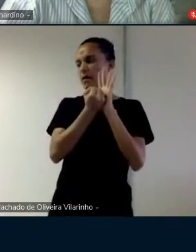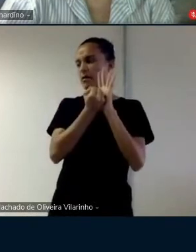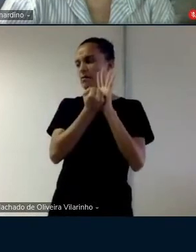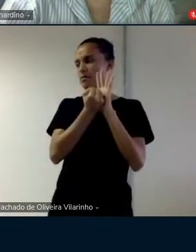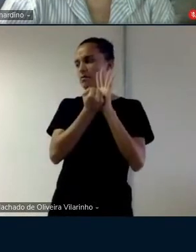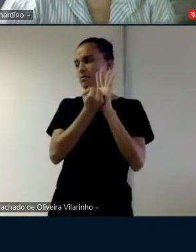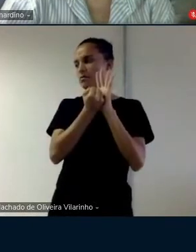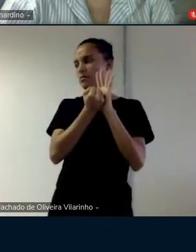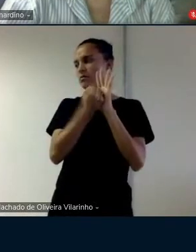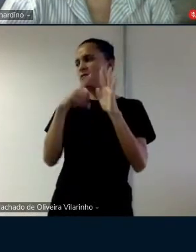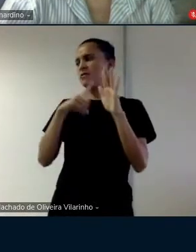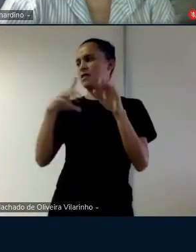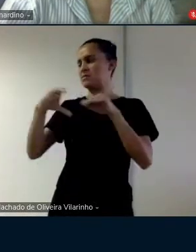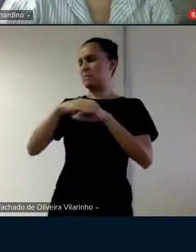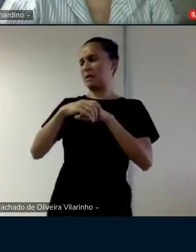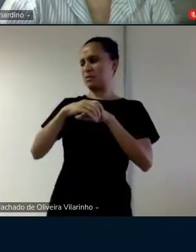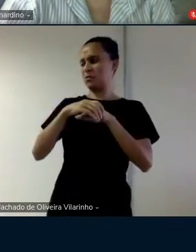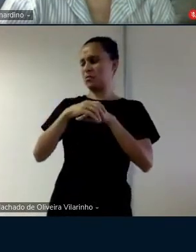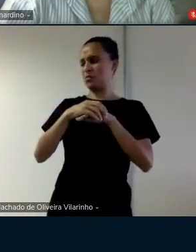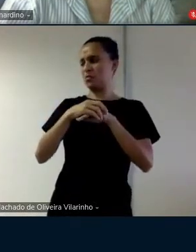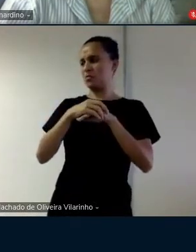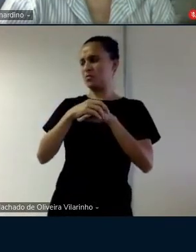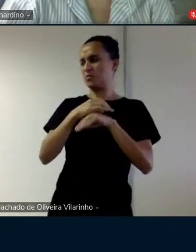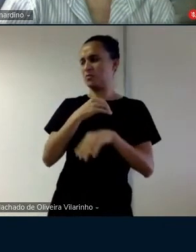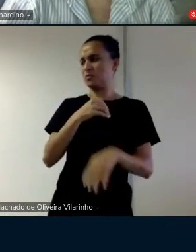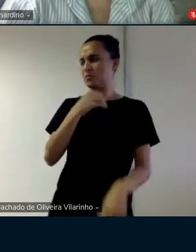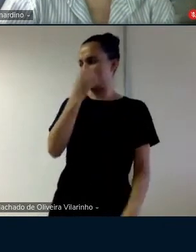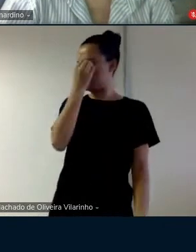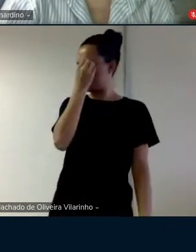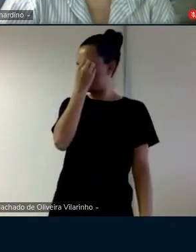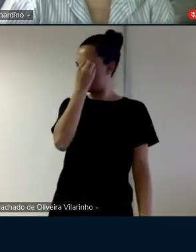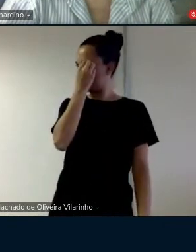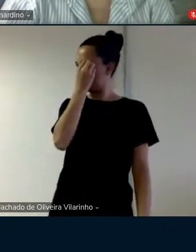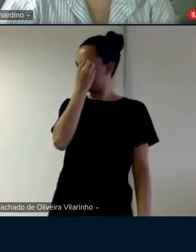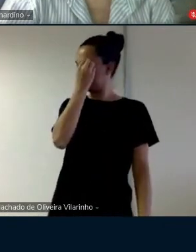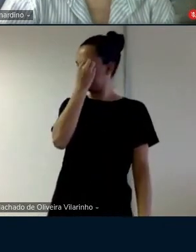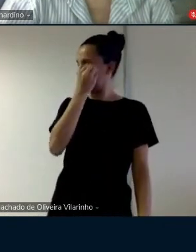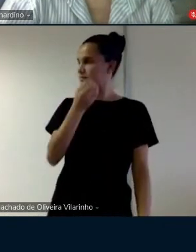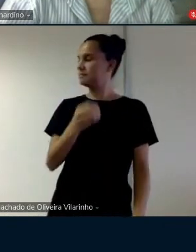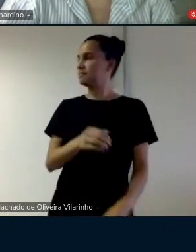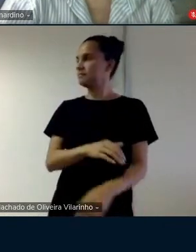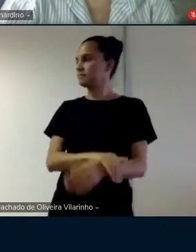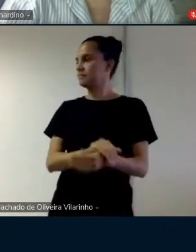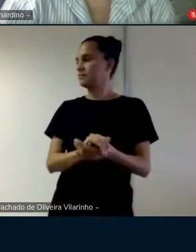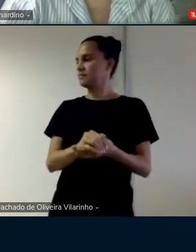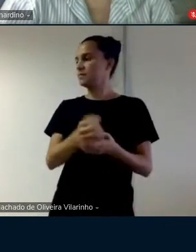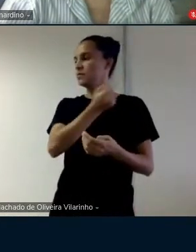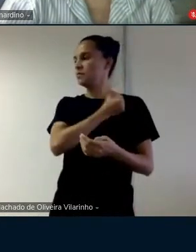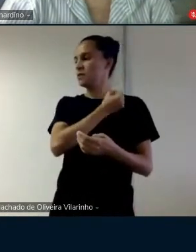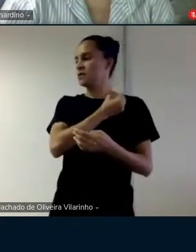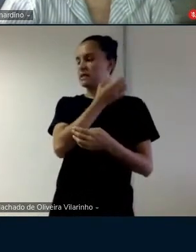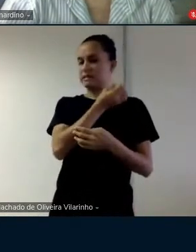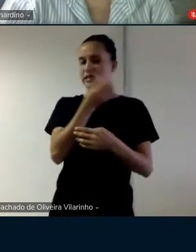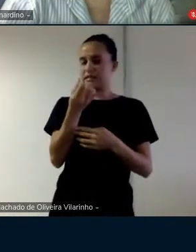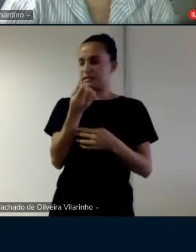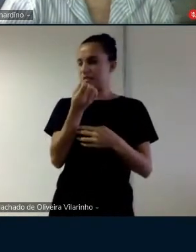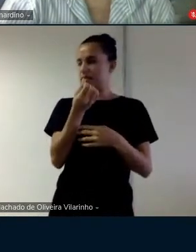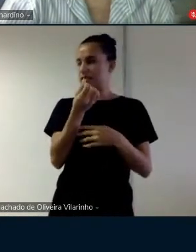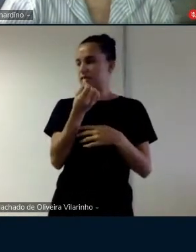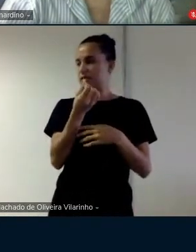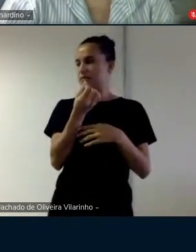notuir o bebê tem um sapato lá slide 60 66 achou?